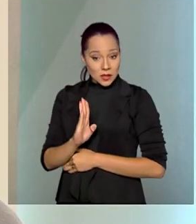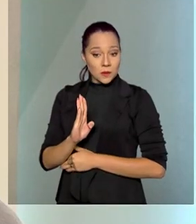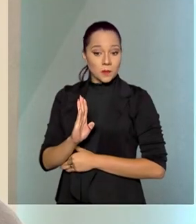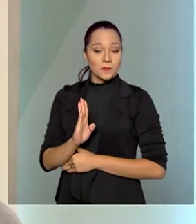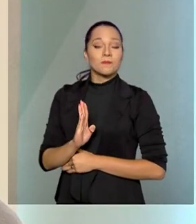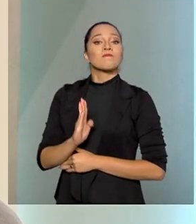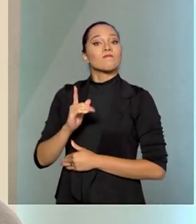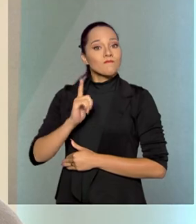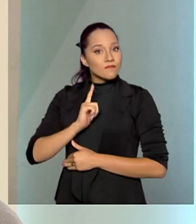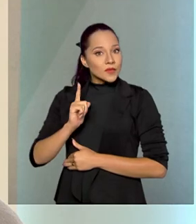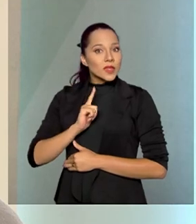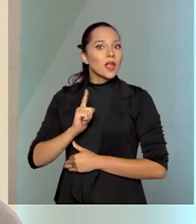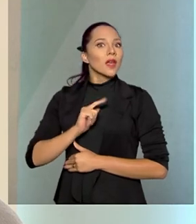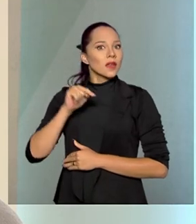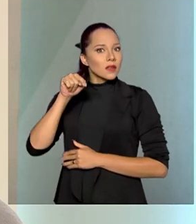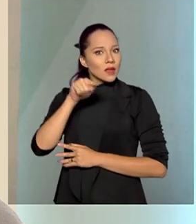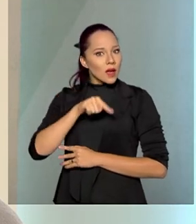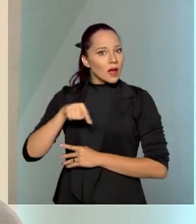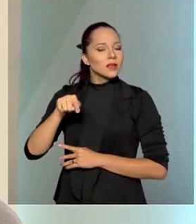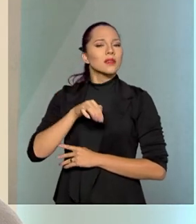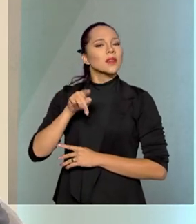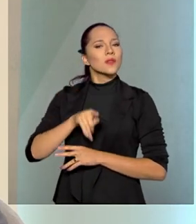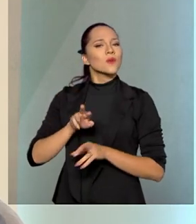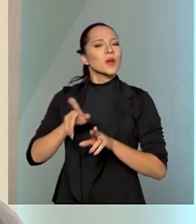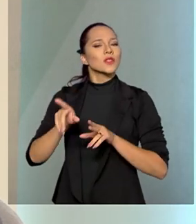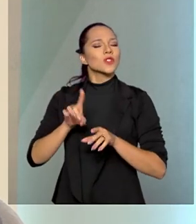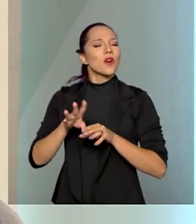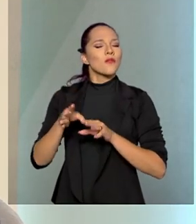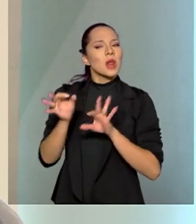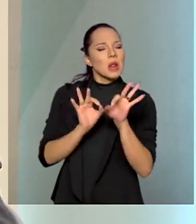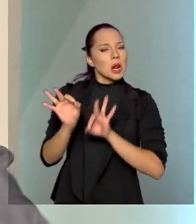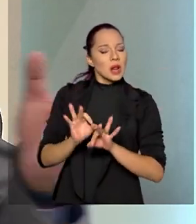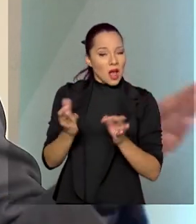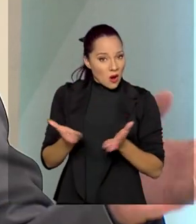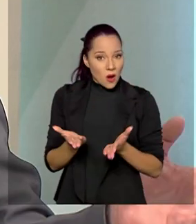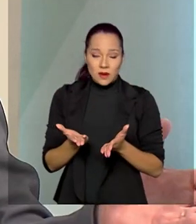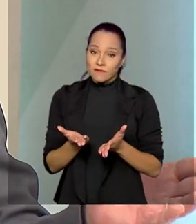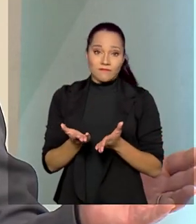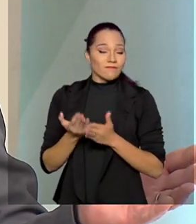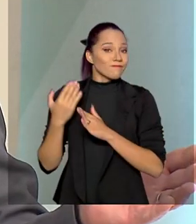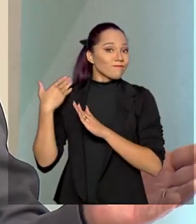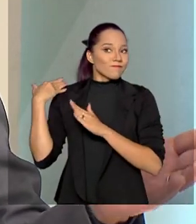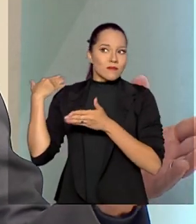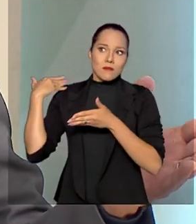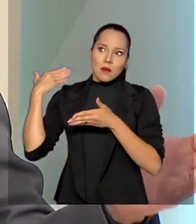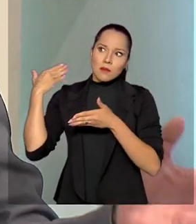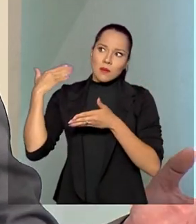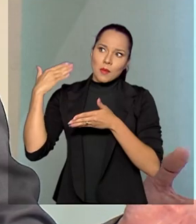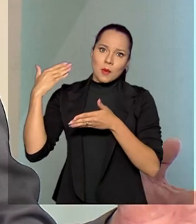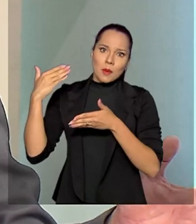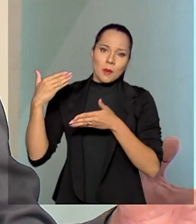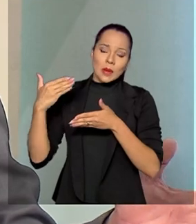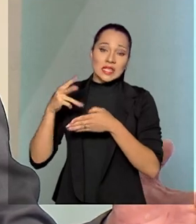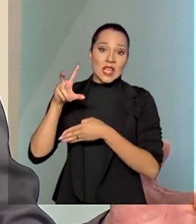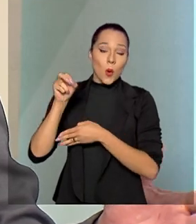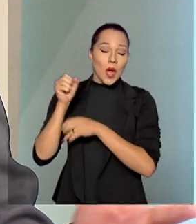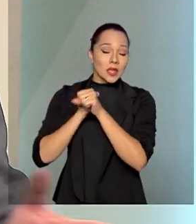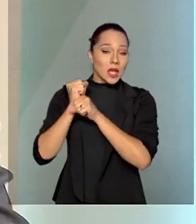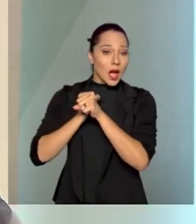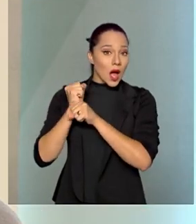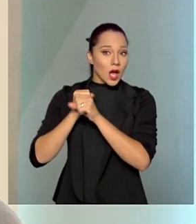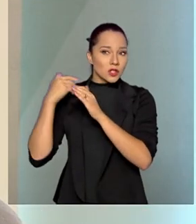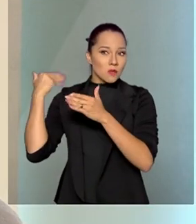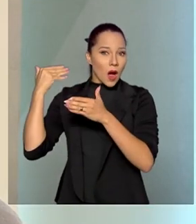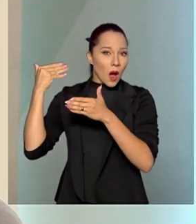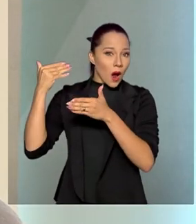tem essa matriz e não foi uma matriz que foi construída agora. Nós construímos isso há 50 anos atrás,